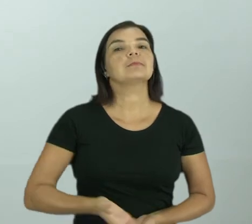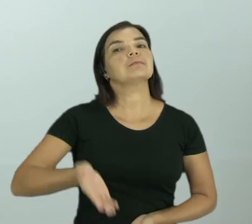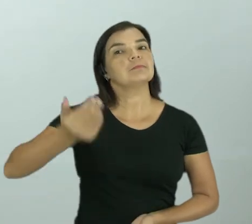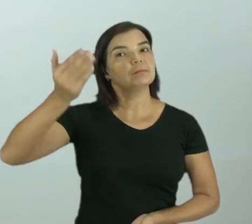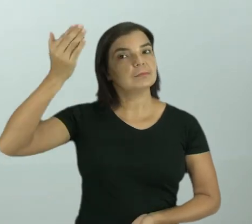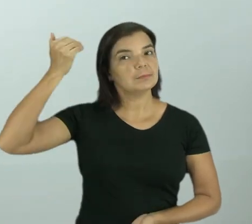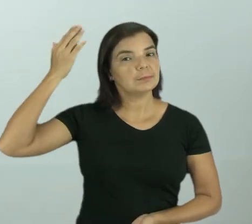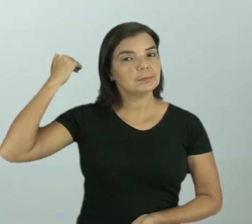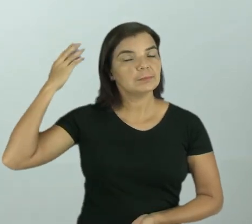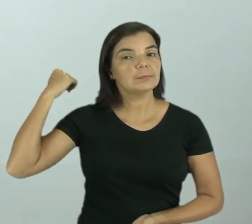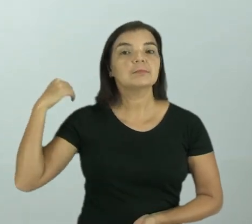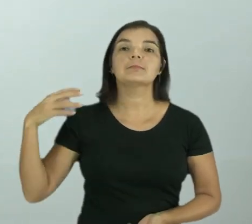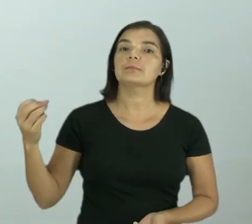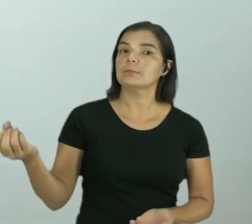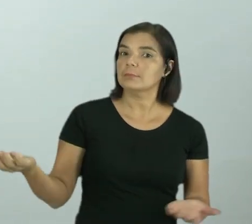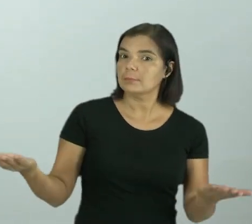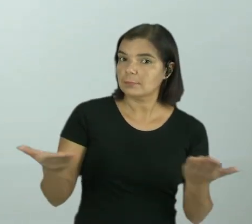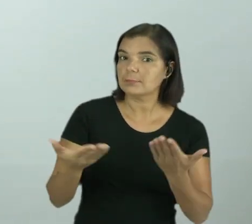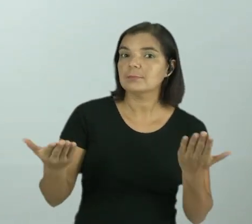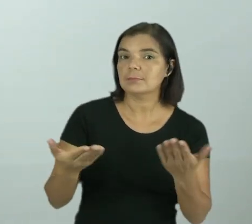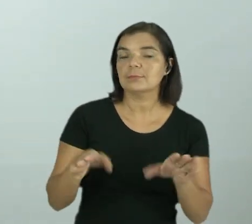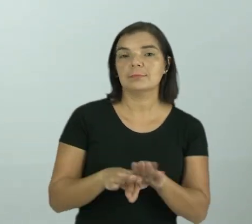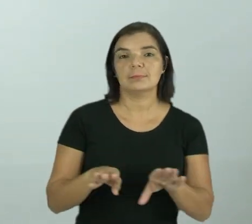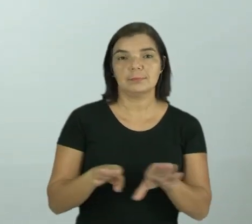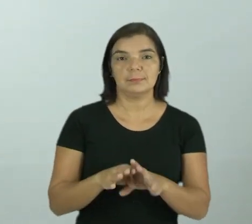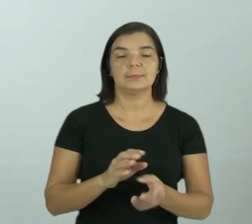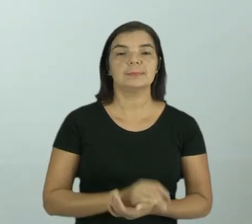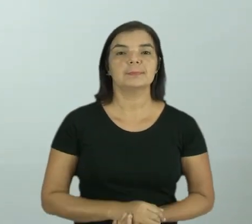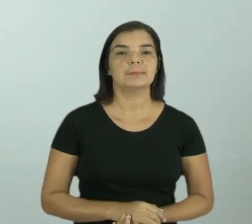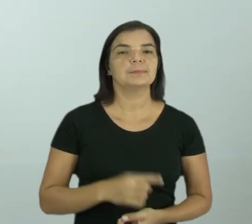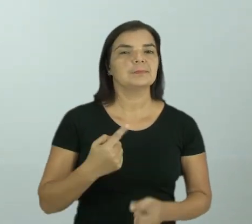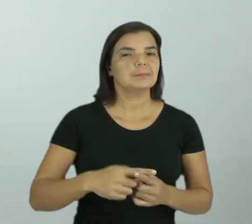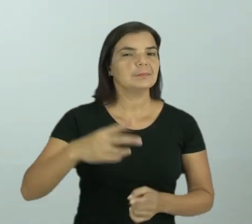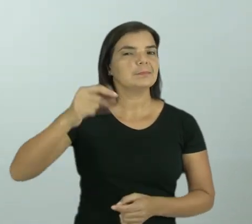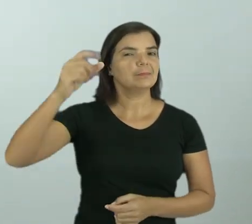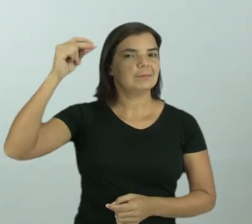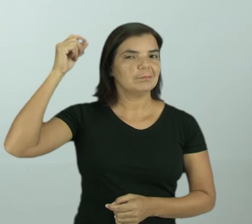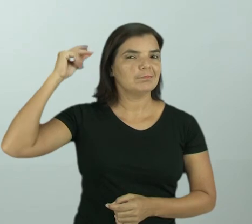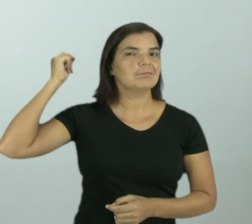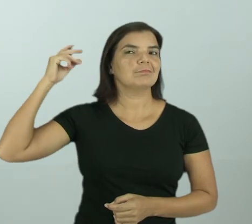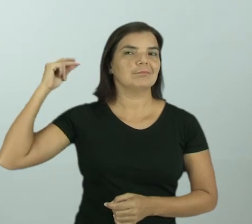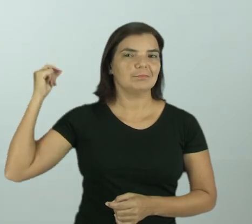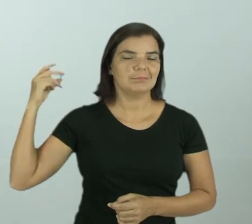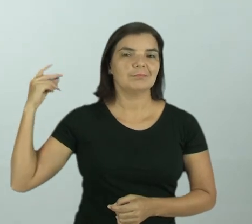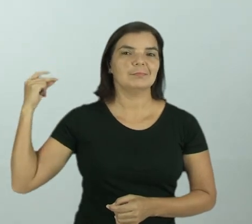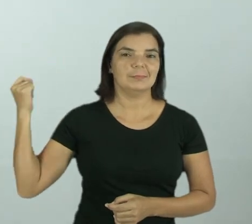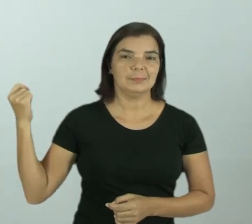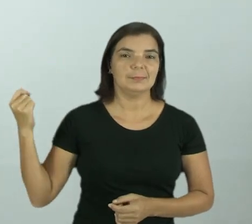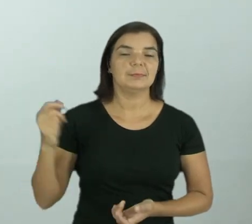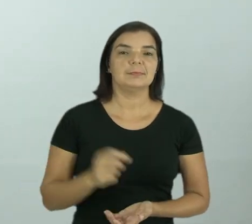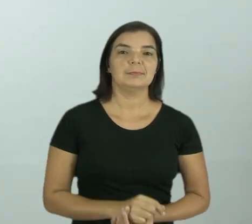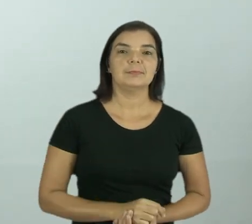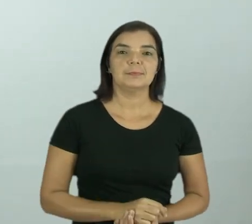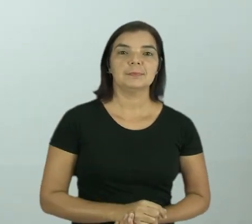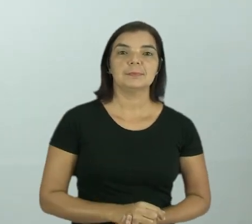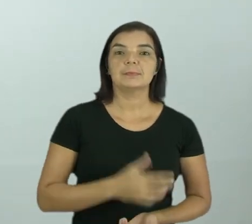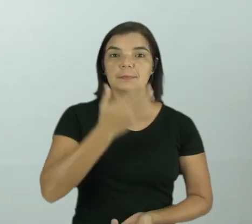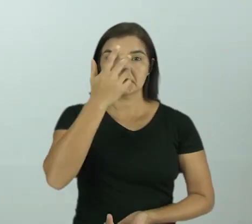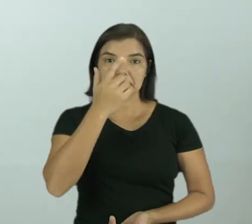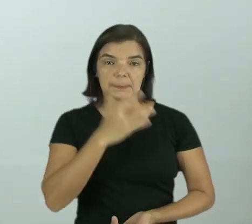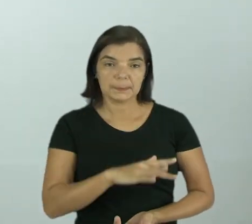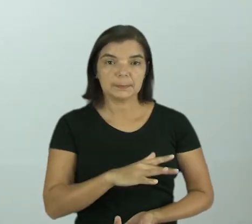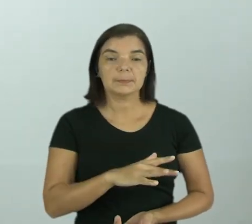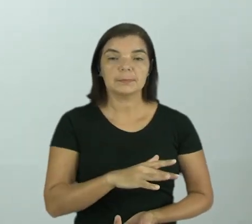Antigas e atuais, né? Antigamente, muito, há muitos e muitos tempos atrás, as